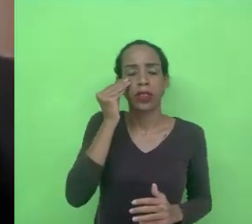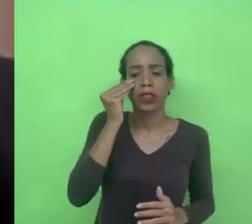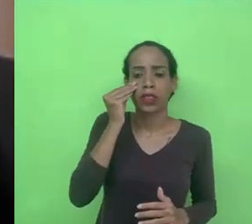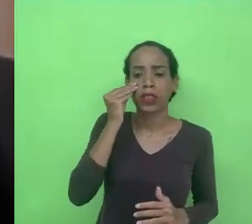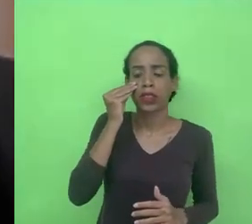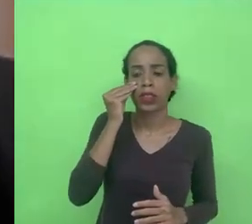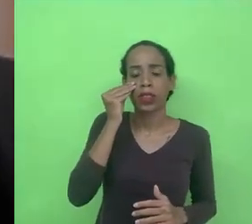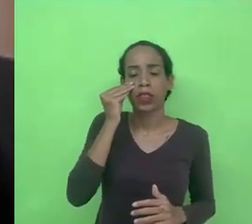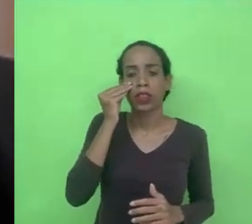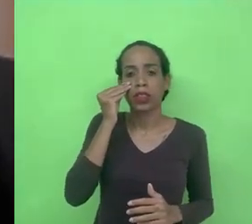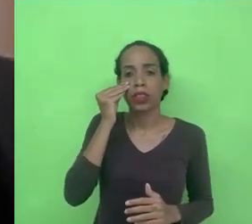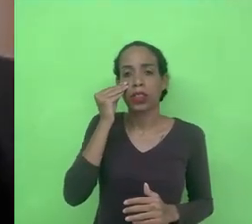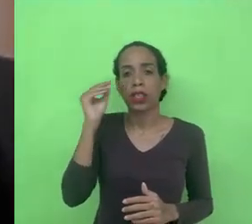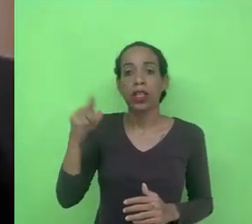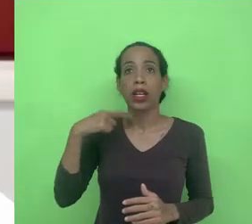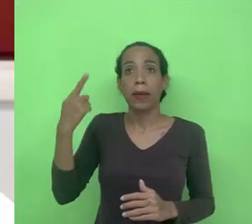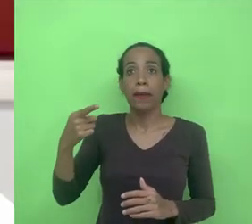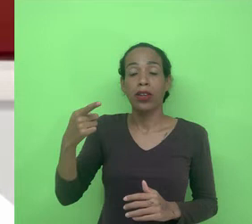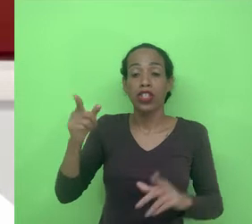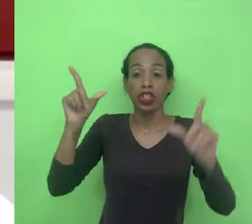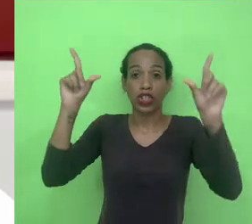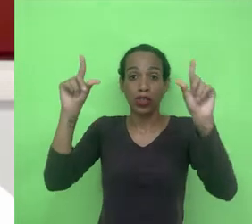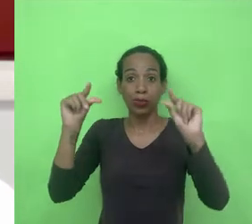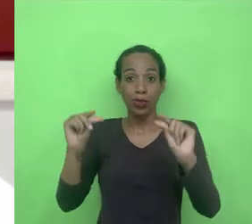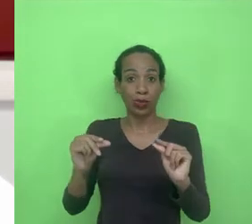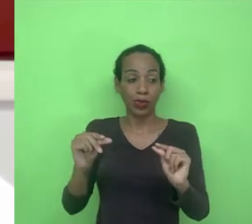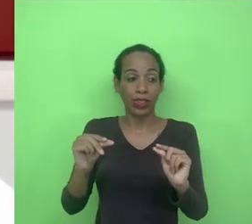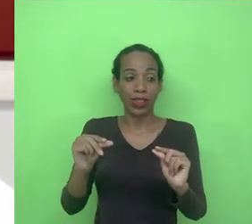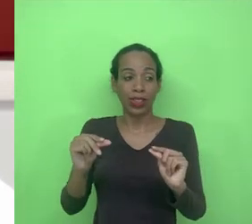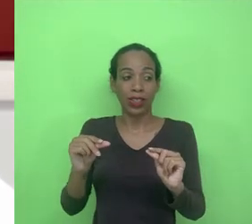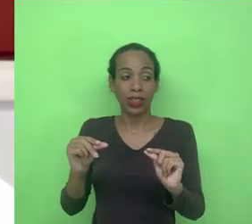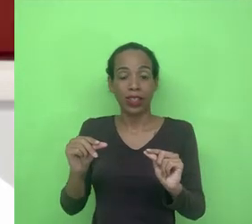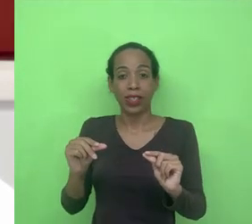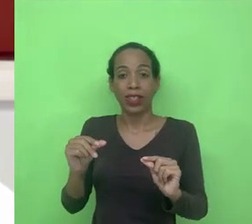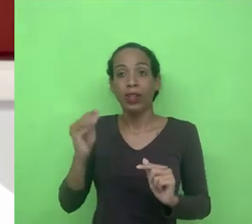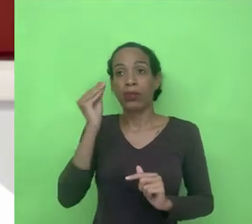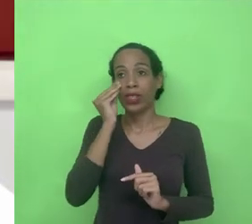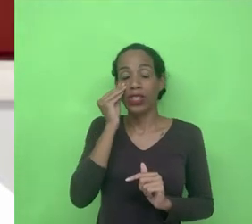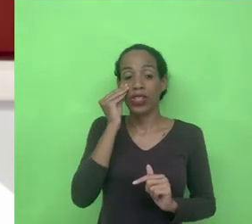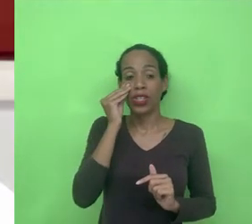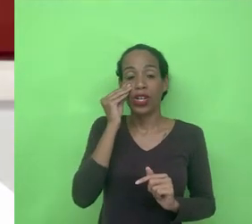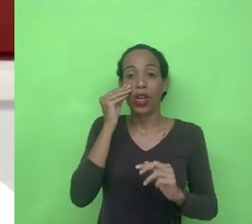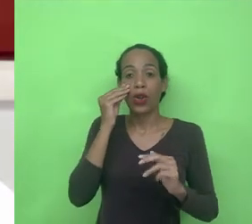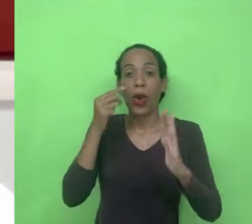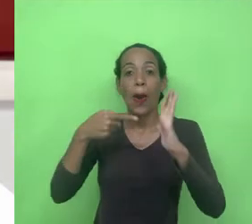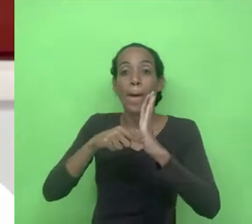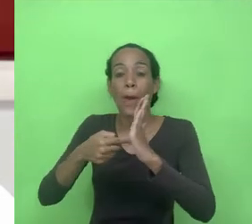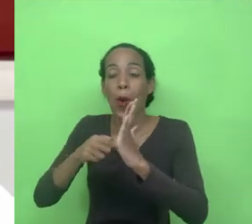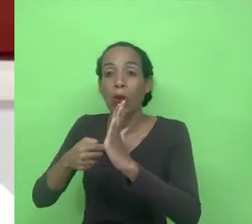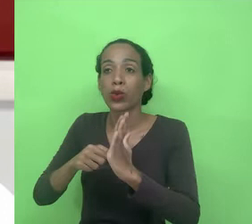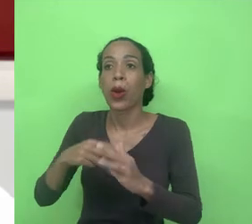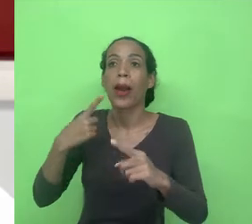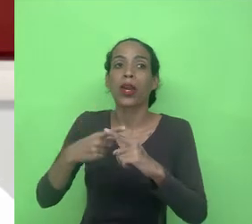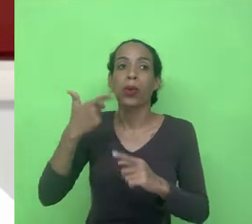artificialmente diminuía características do motor para fazer com que o veículo passasse